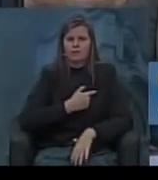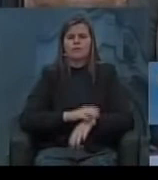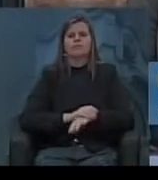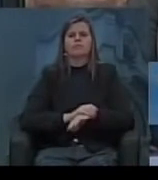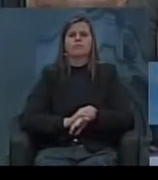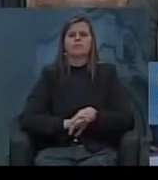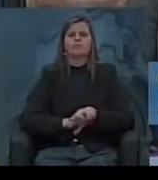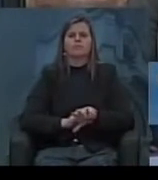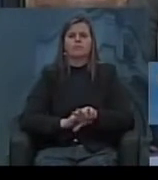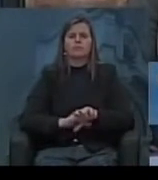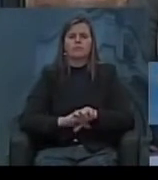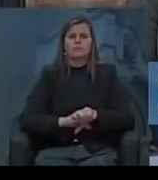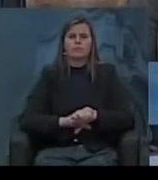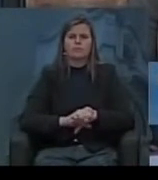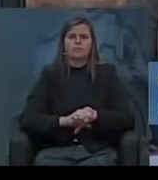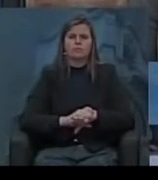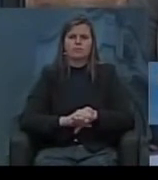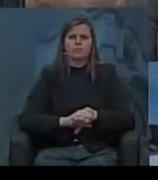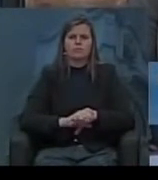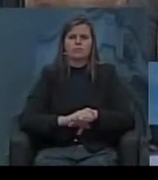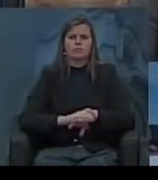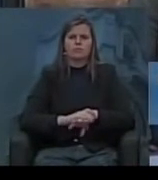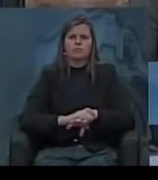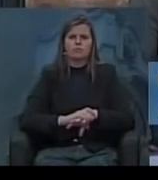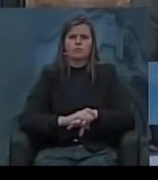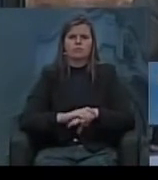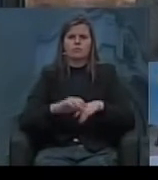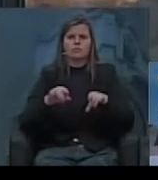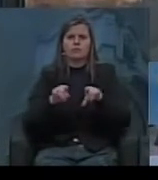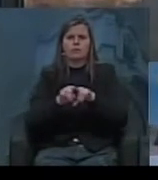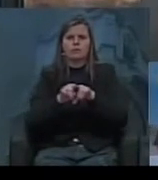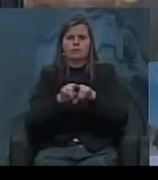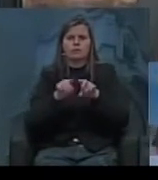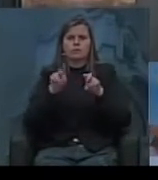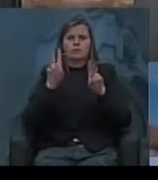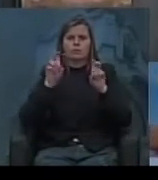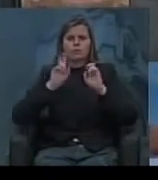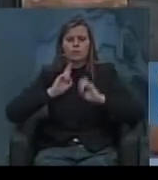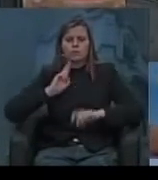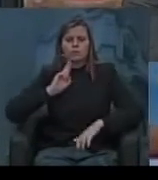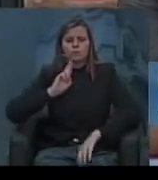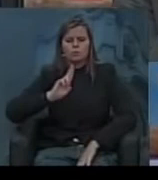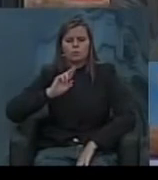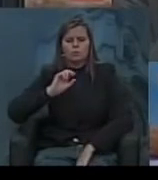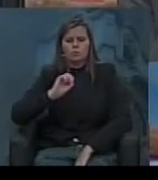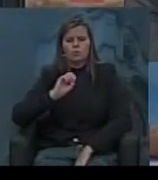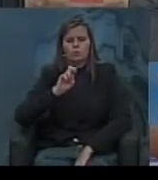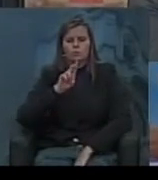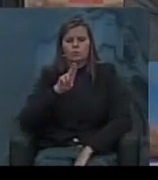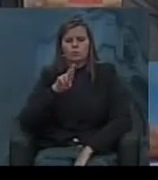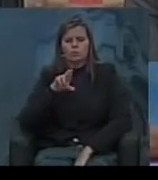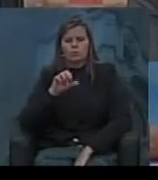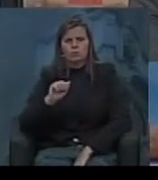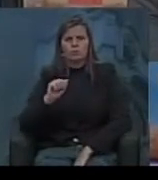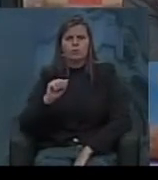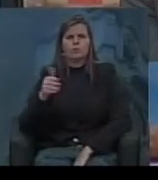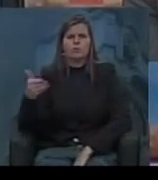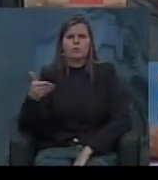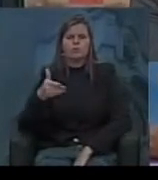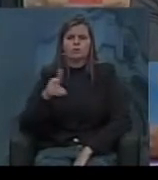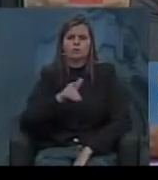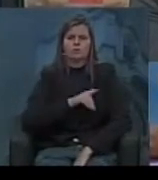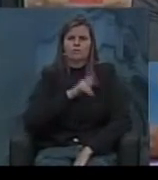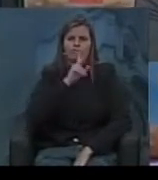em relação a questão da usura com certeza ou seja hoje a gente tem um ataque de certa forma